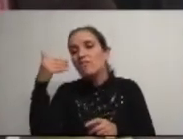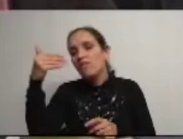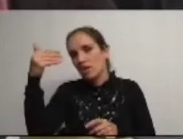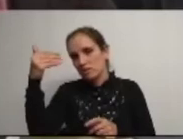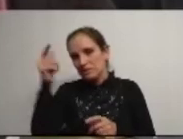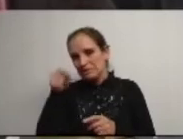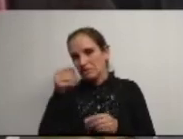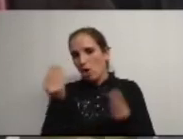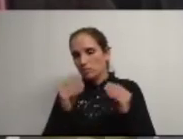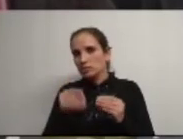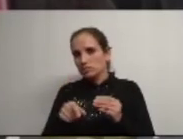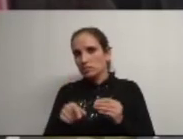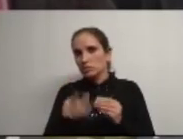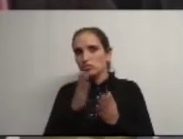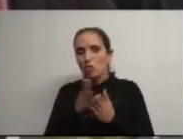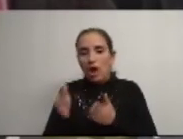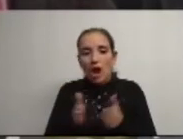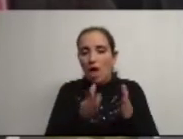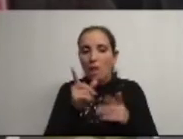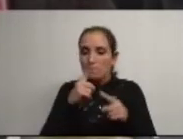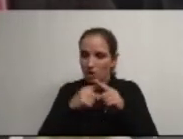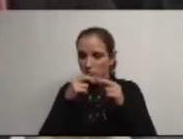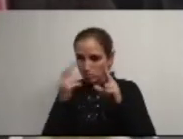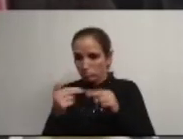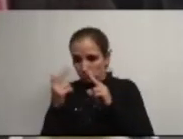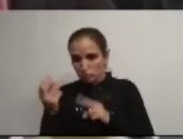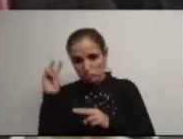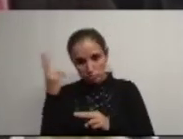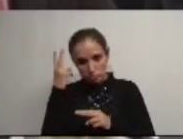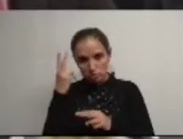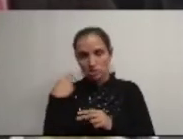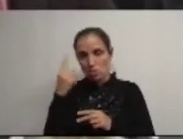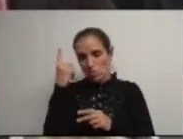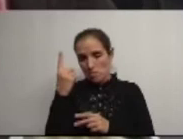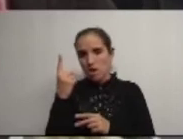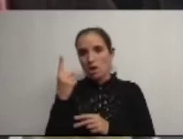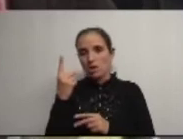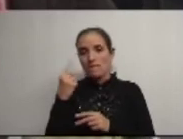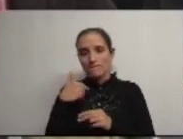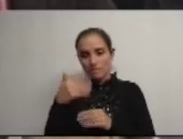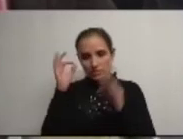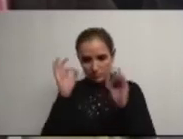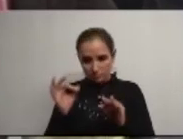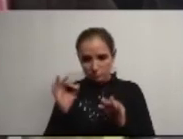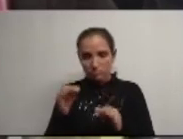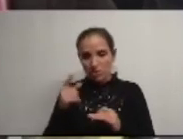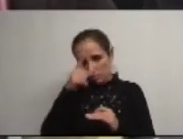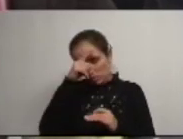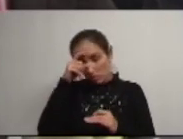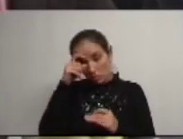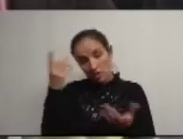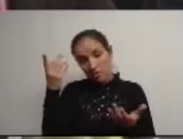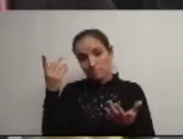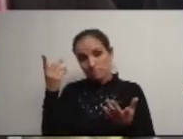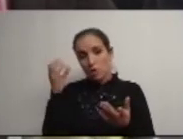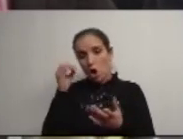daquelas obras aquelas obras não é só o canal é o canal e as pontes são duas pontes temos uma que está a ser feita com as dificuldades inerentes